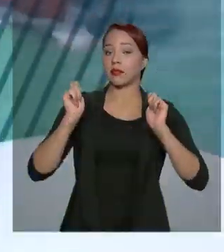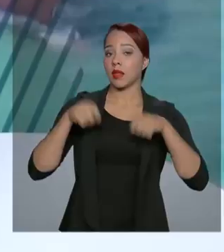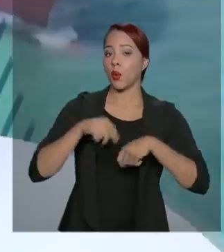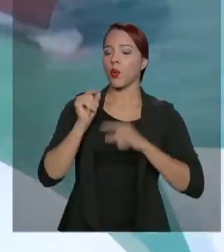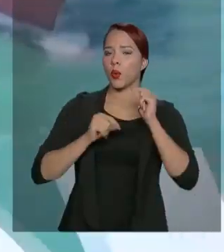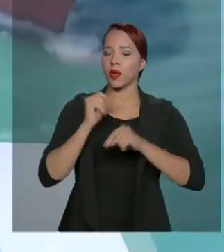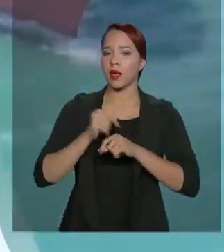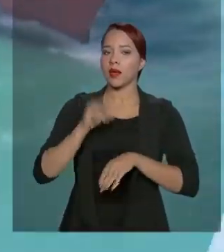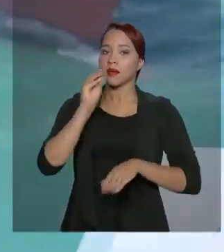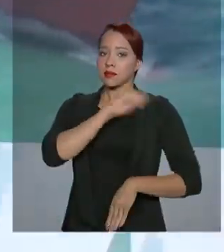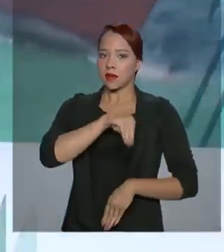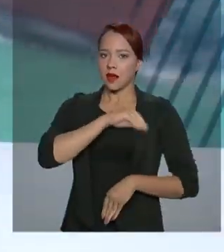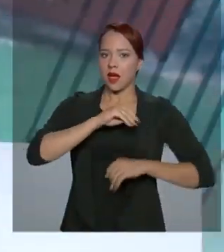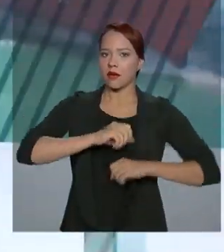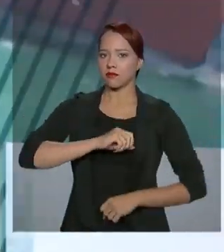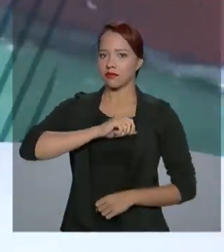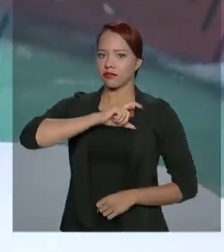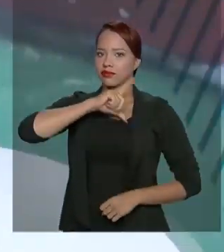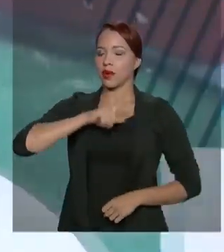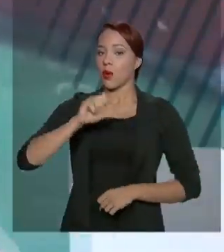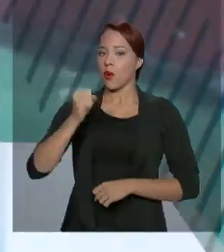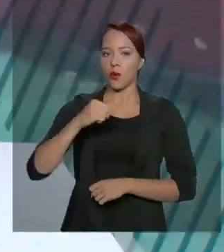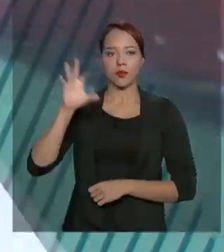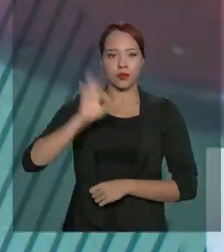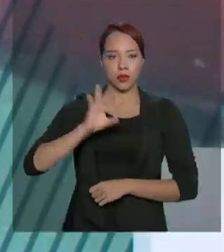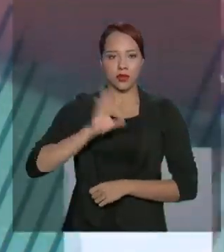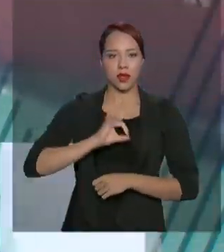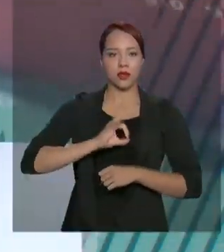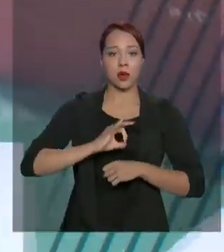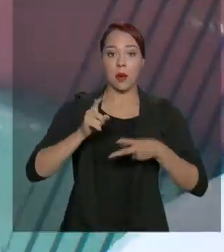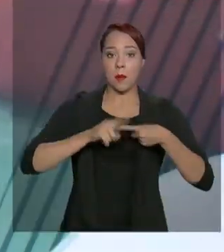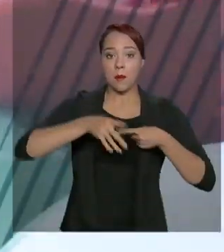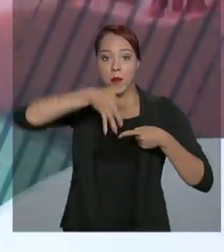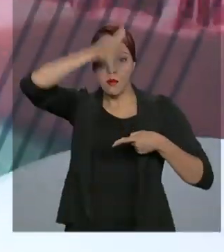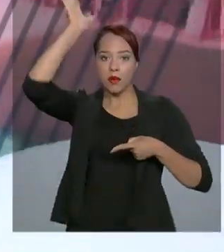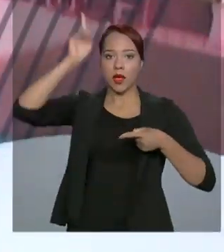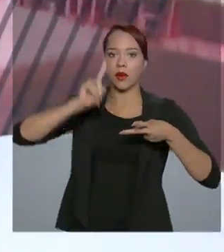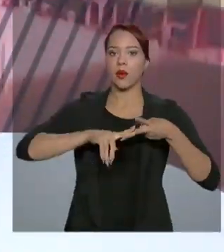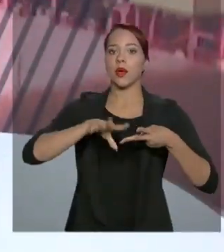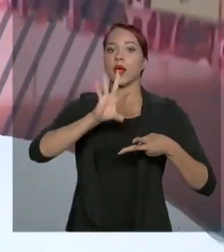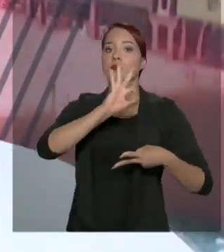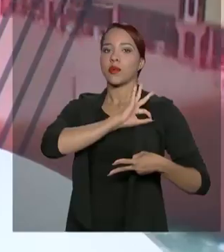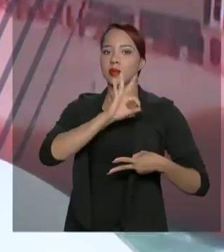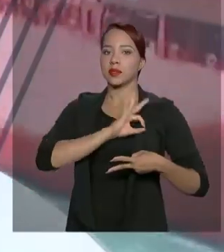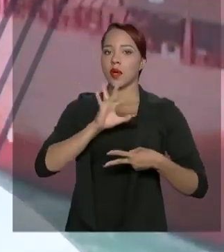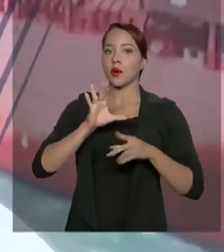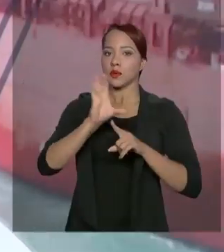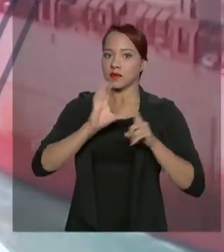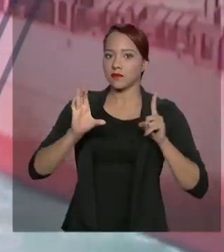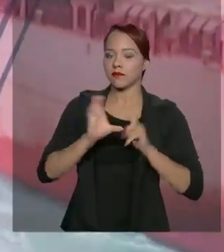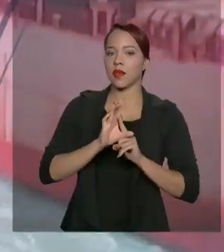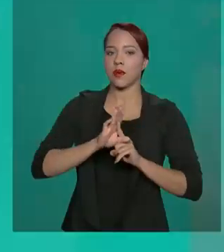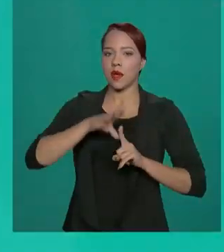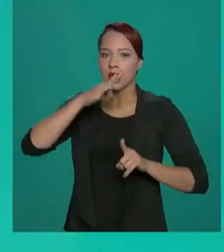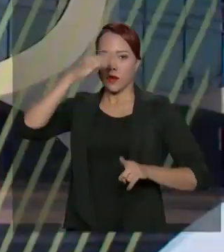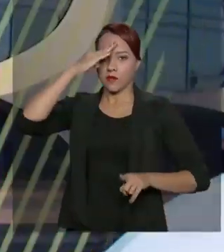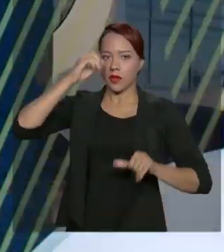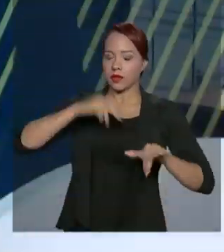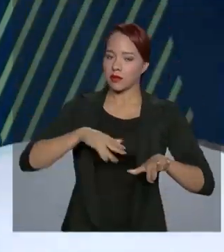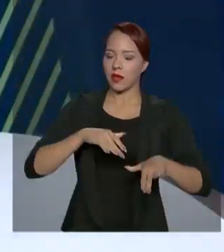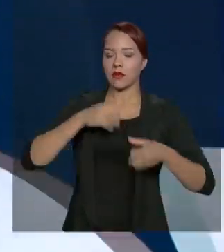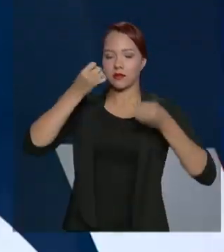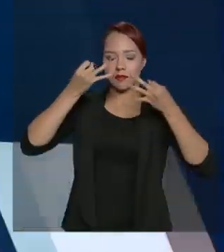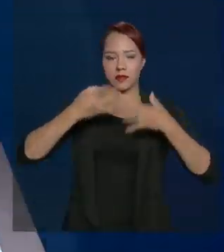o aumento salarial imediato de 8% para bombeiros e policiais civis e militares da capital do país, segundo o